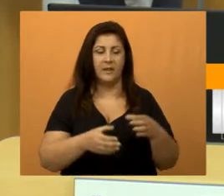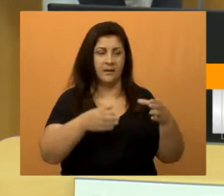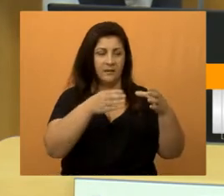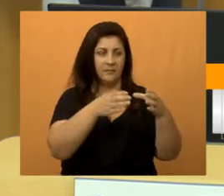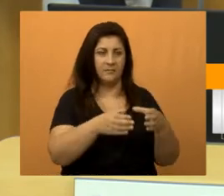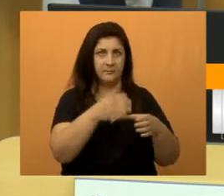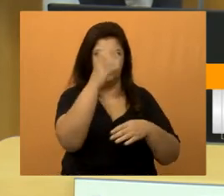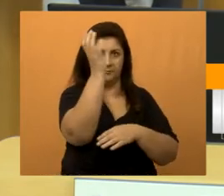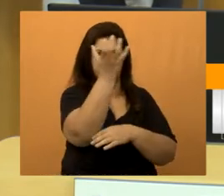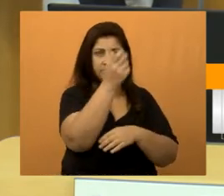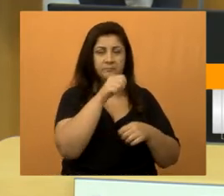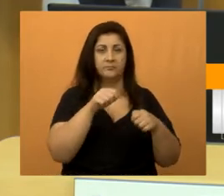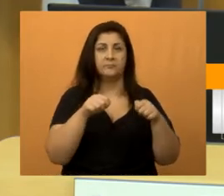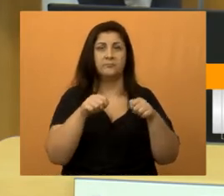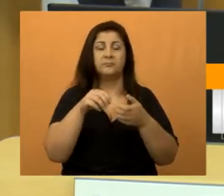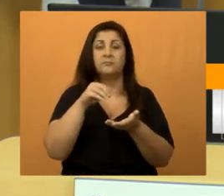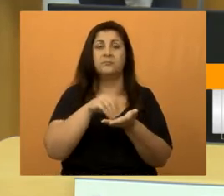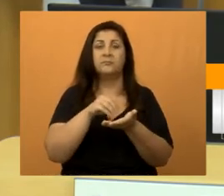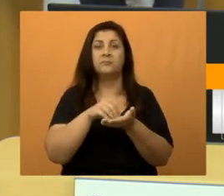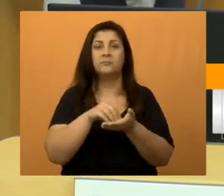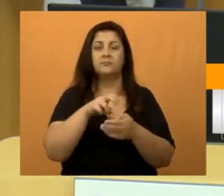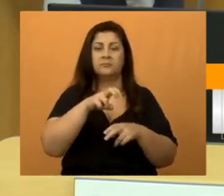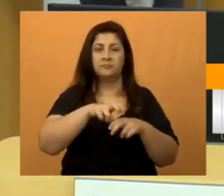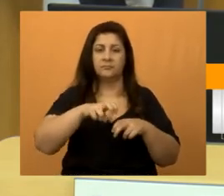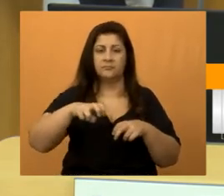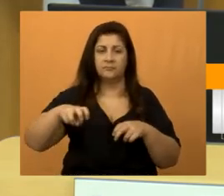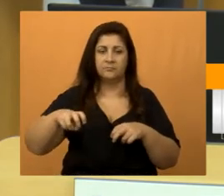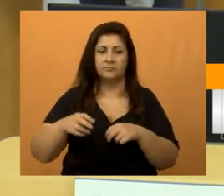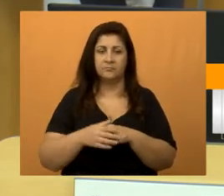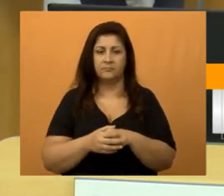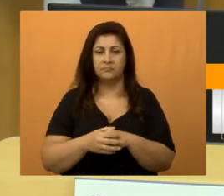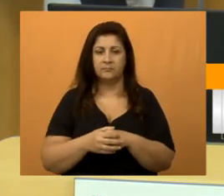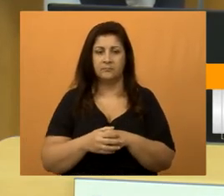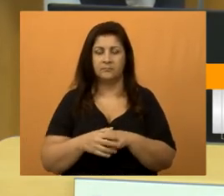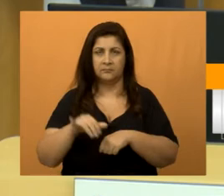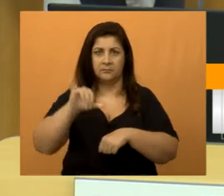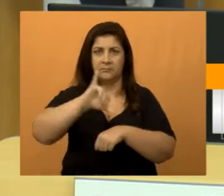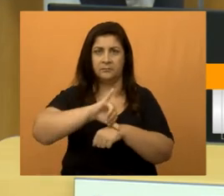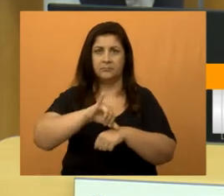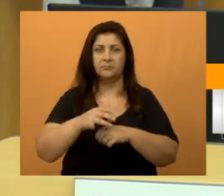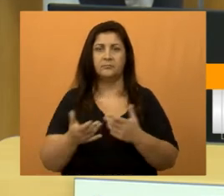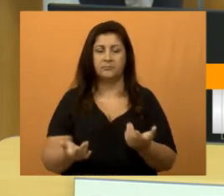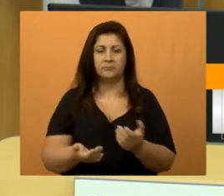falta assento no bairro centro. Está aqui a foto.